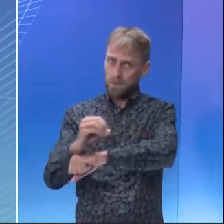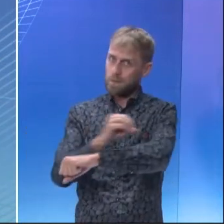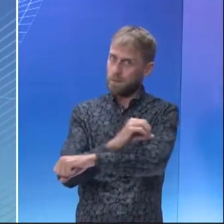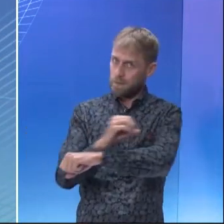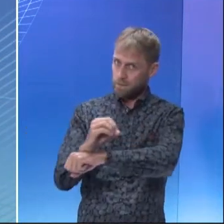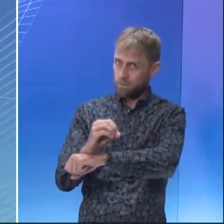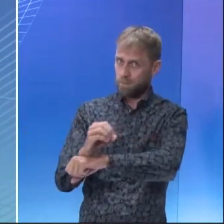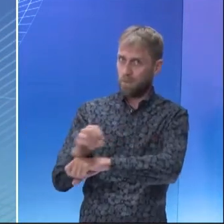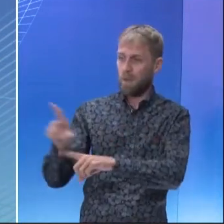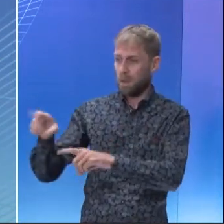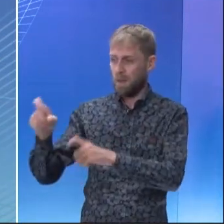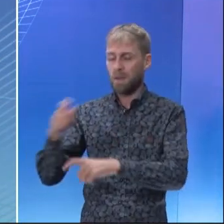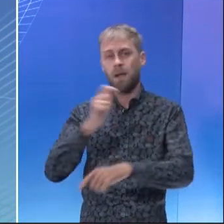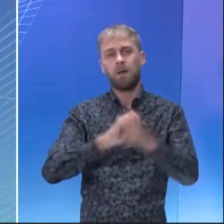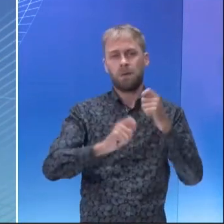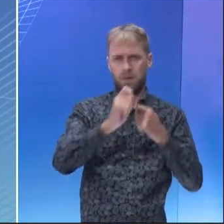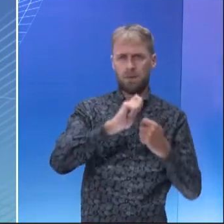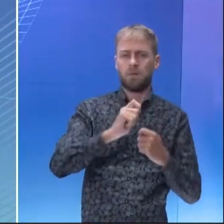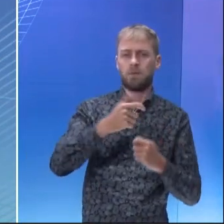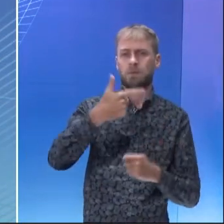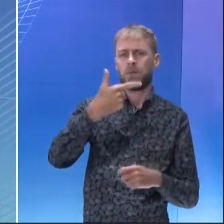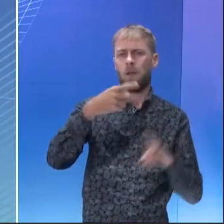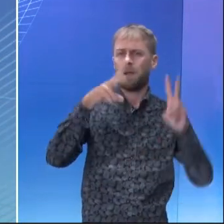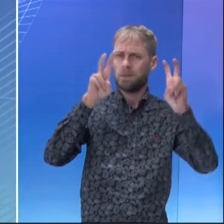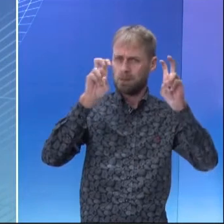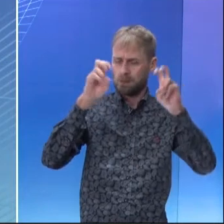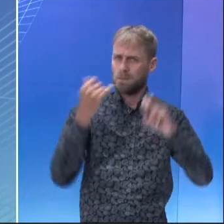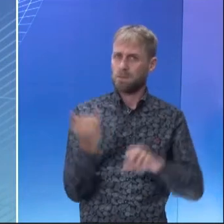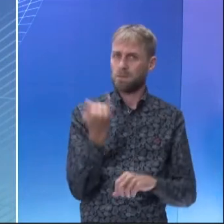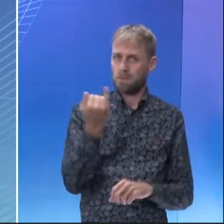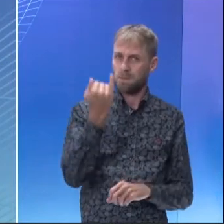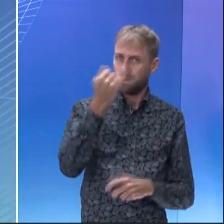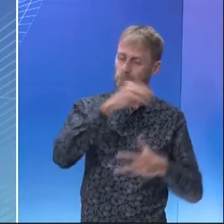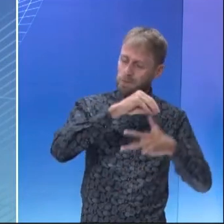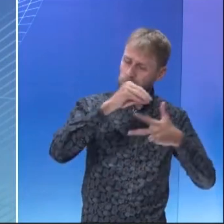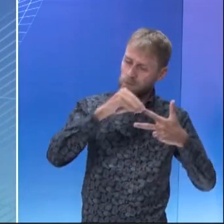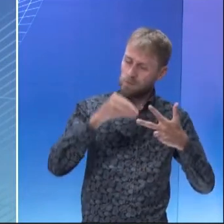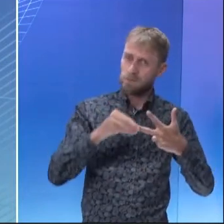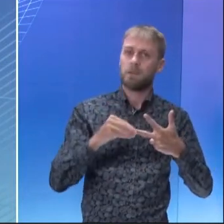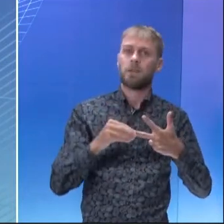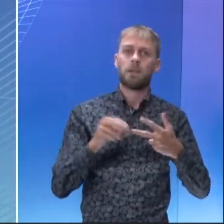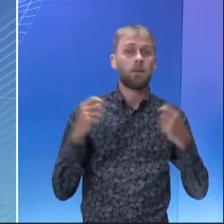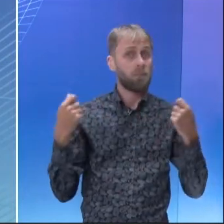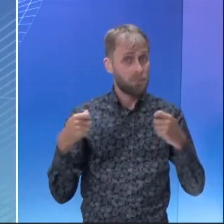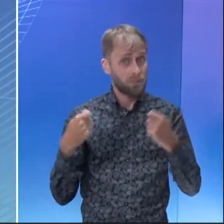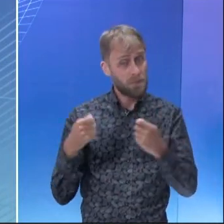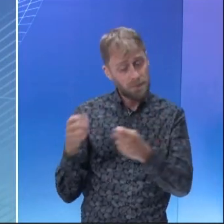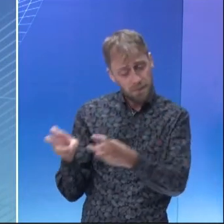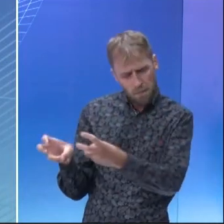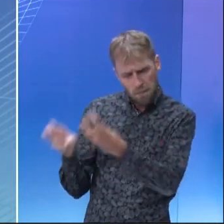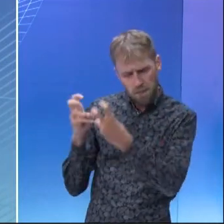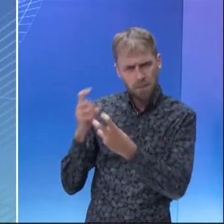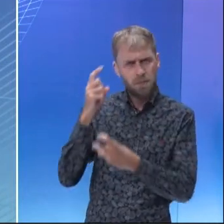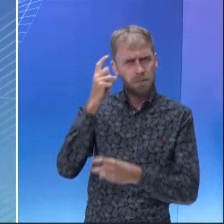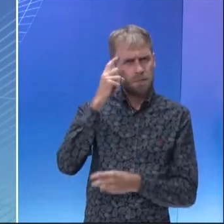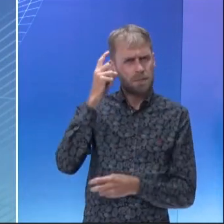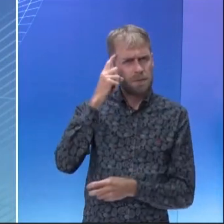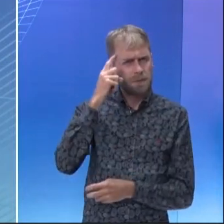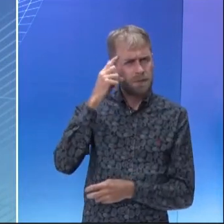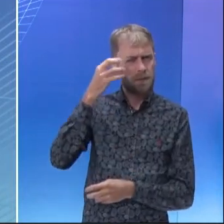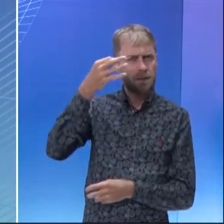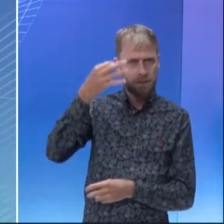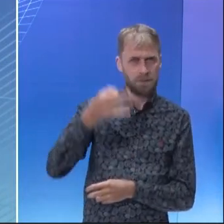agronegócio. São dois assuntos que caem bastante nas provas do Enem e vocês precisam buscar